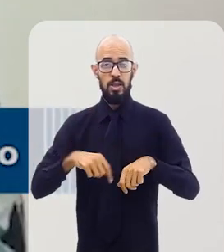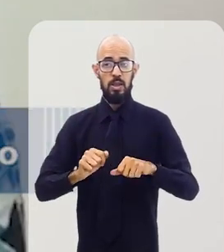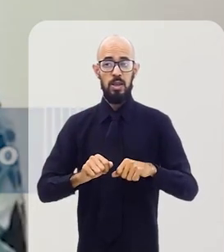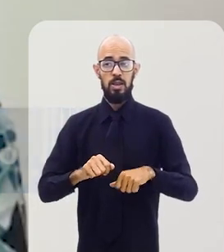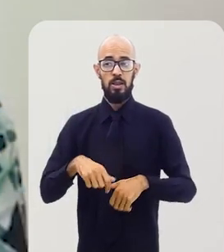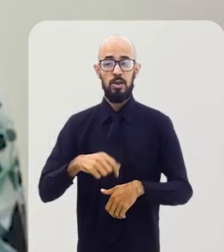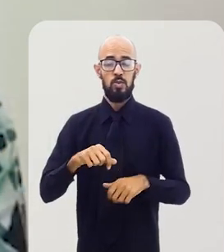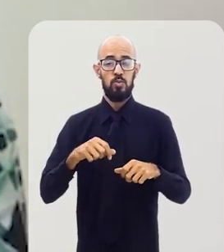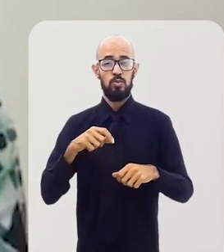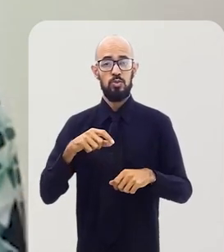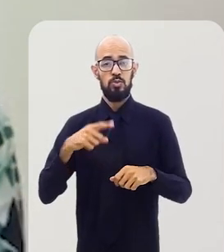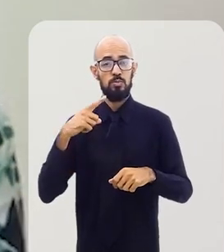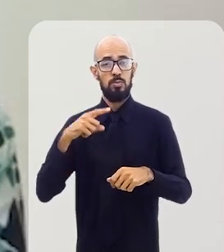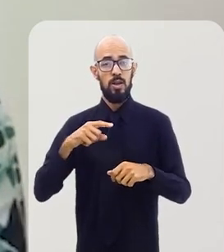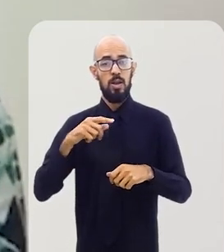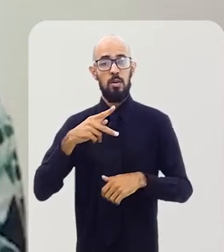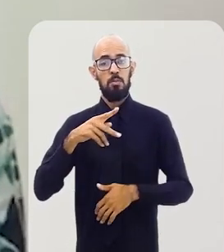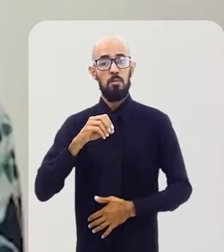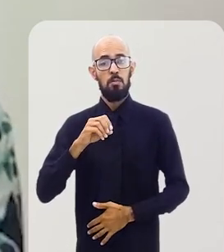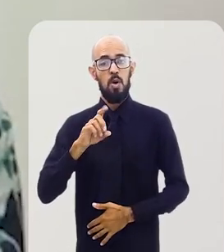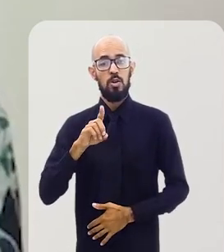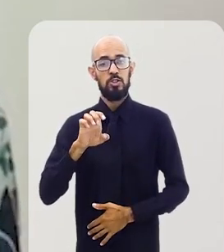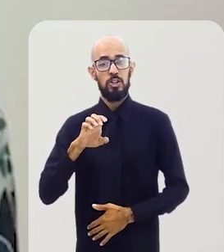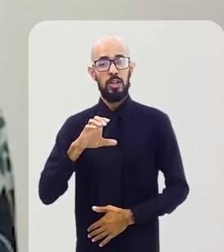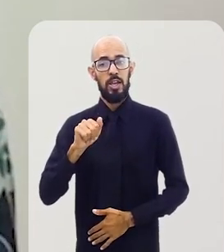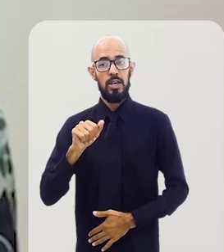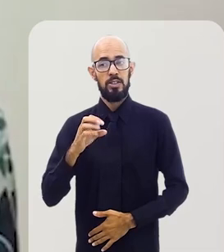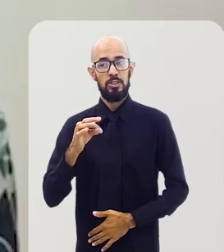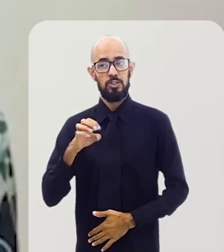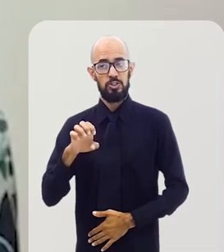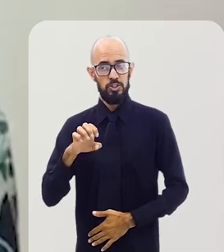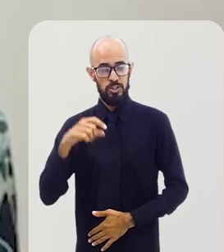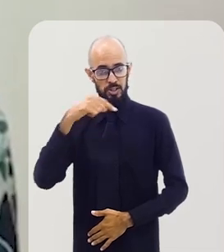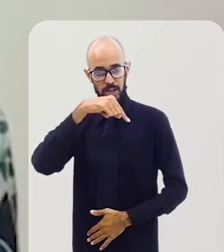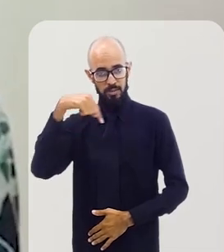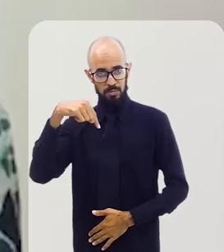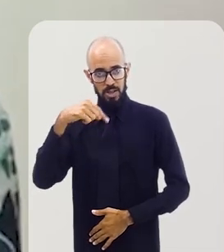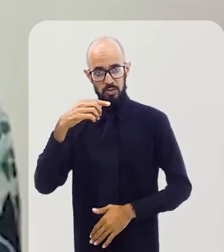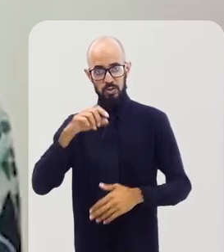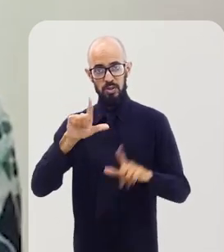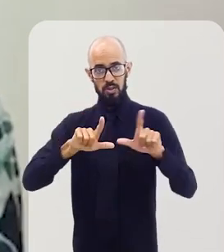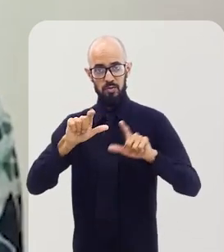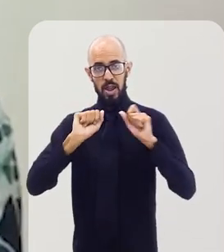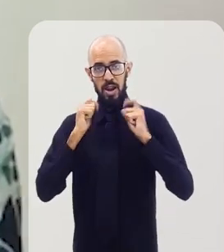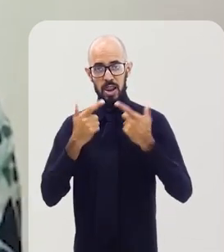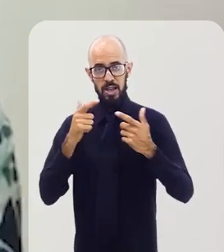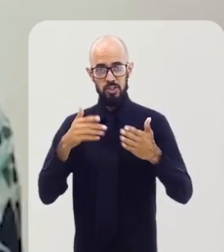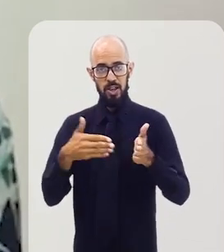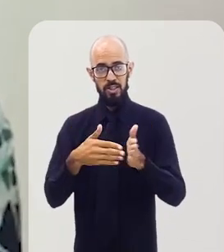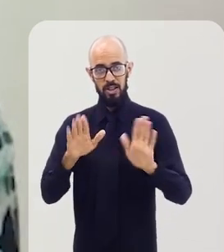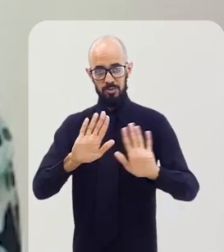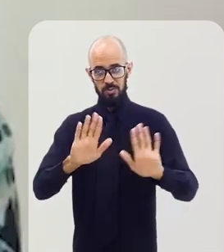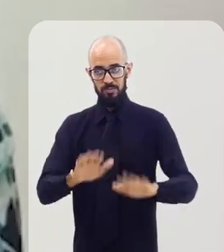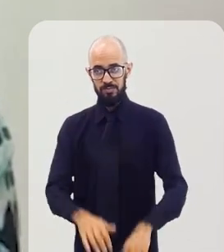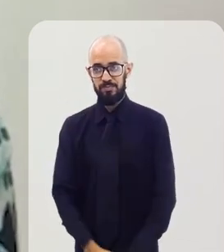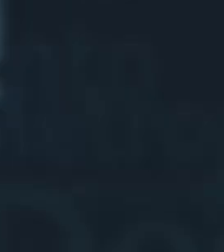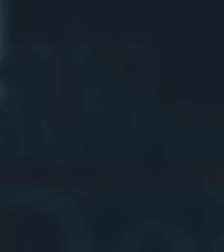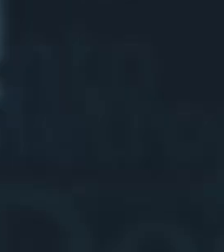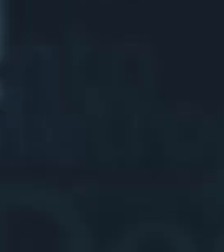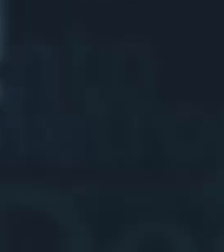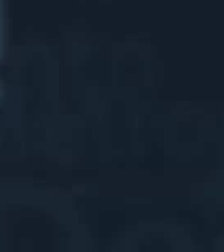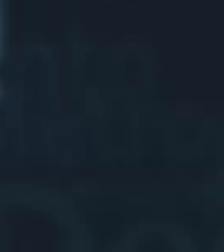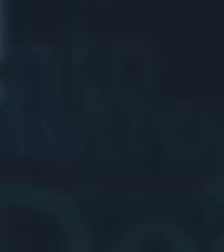nas plataformas de áudio. É só buscar pelo podcast Quero Discutir no Meu Estado. TV Alerja, o canal do povo. Até a próxima.